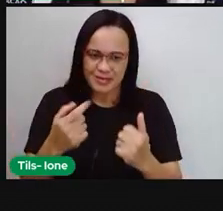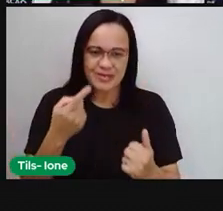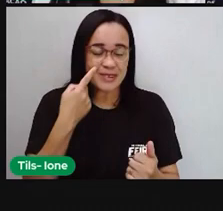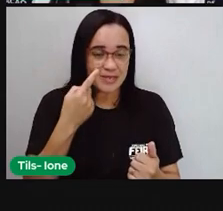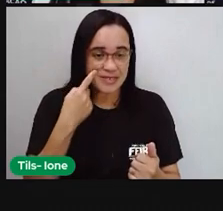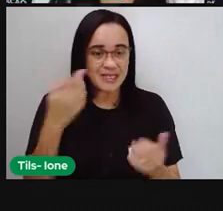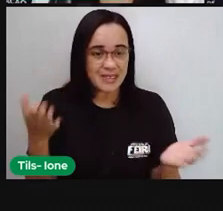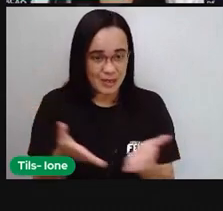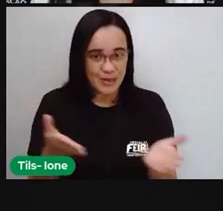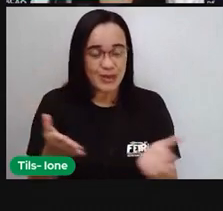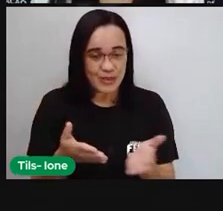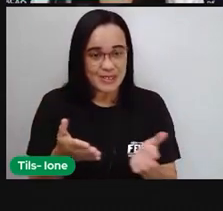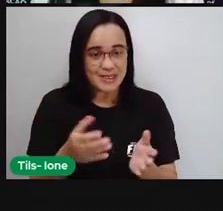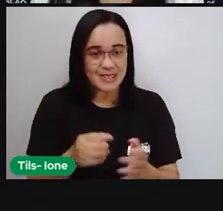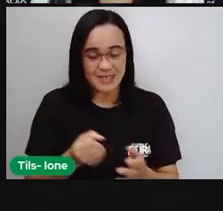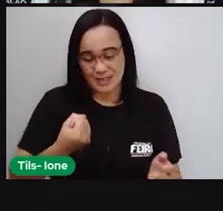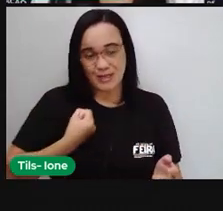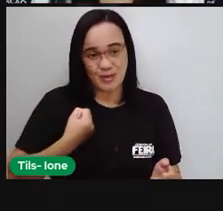sobre números decimais?